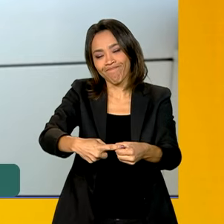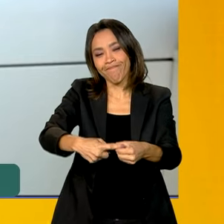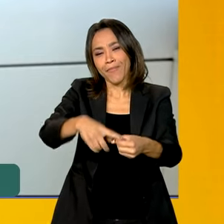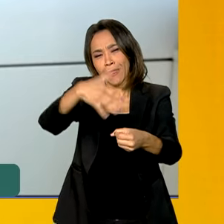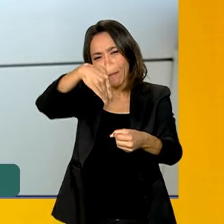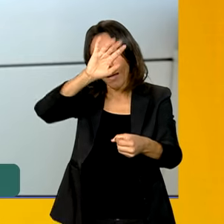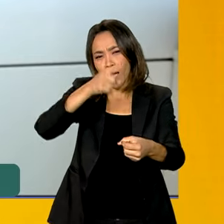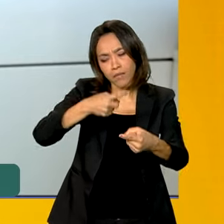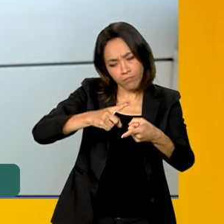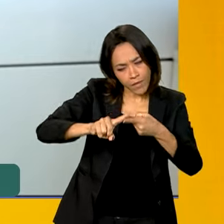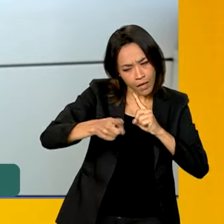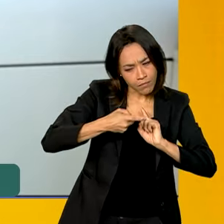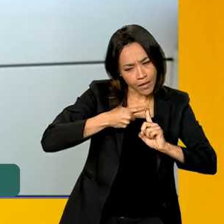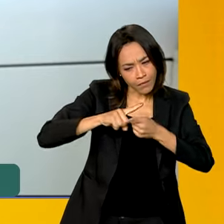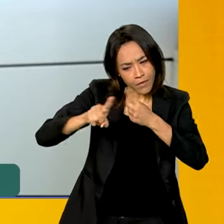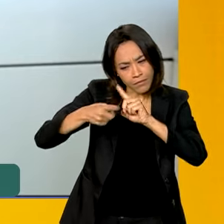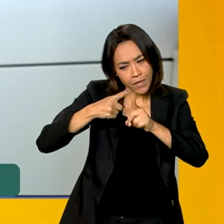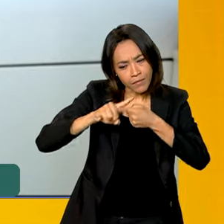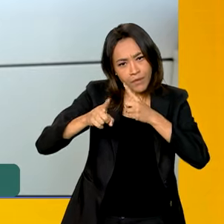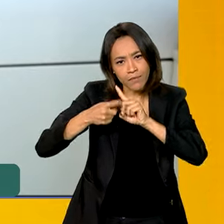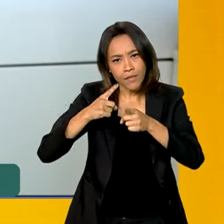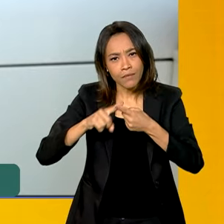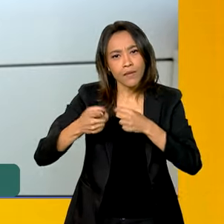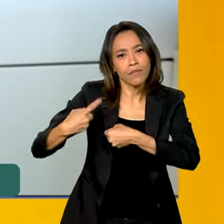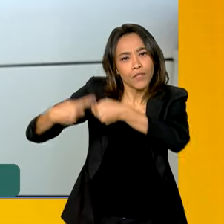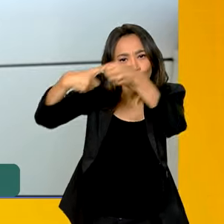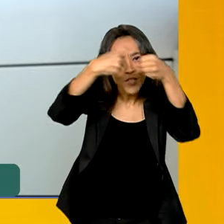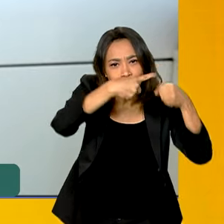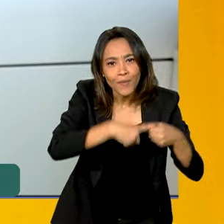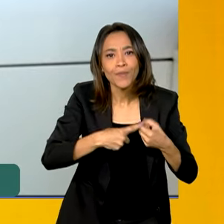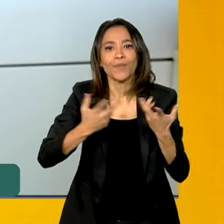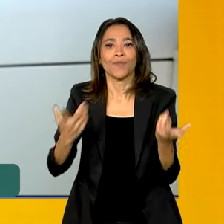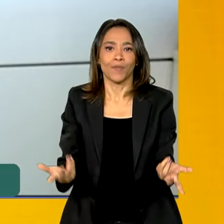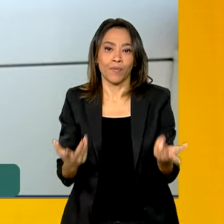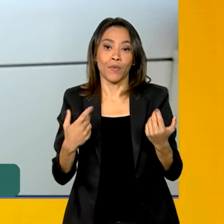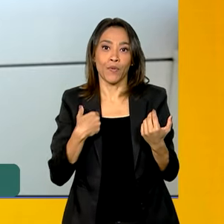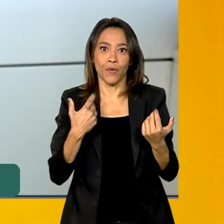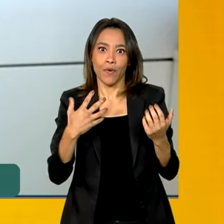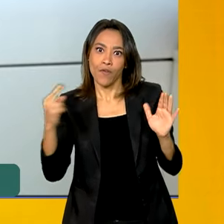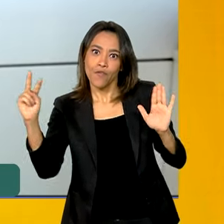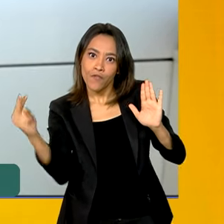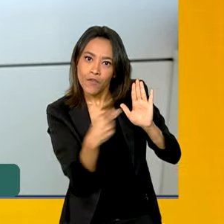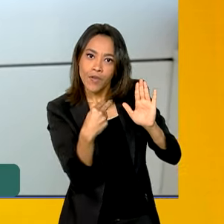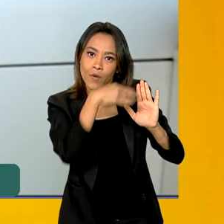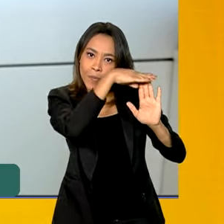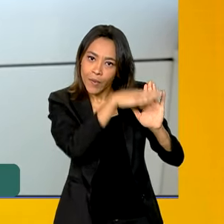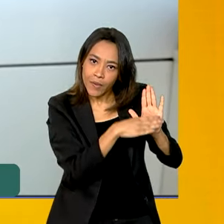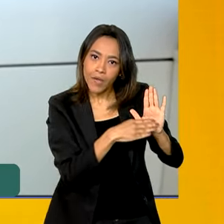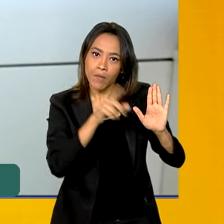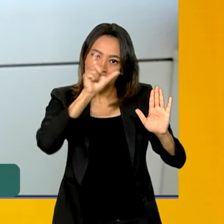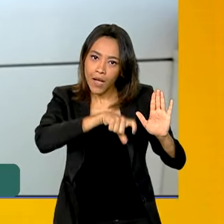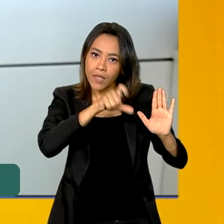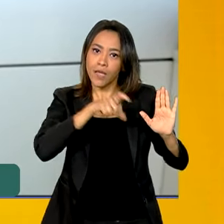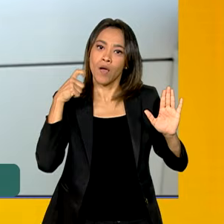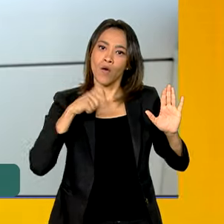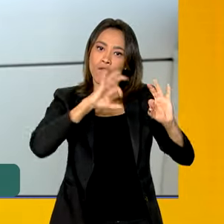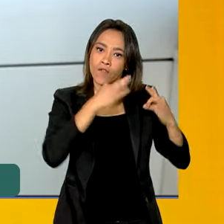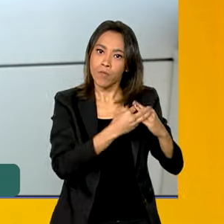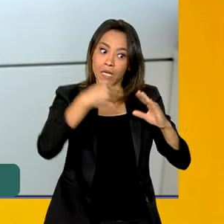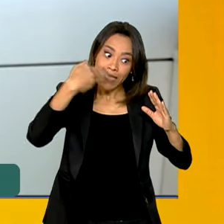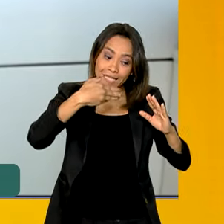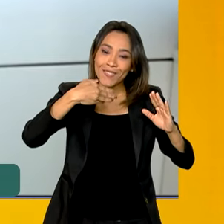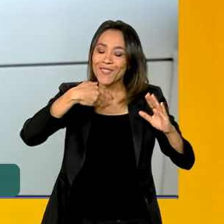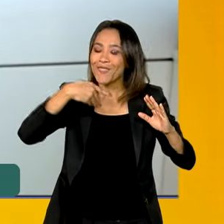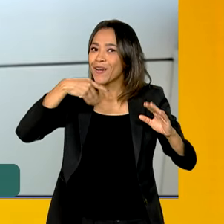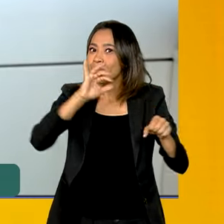articular junto, quanto mais prefeitos e prefeitas olharem para o programa Bolsa Família como uma das portas de transformação